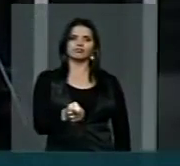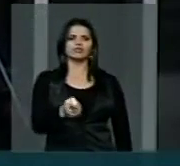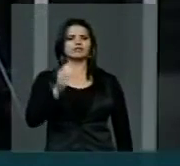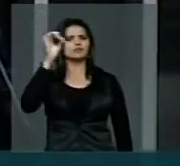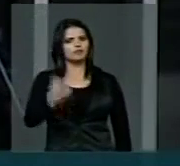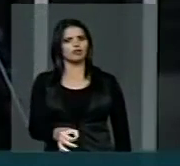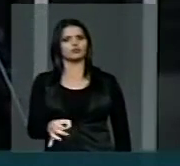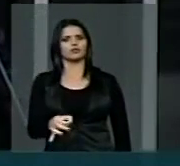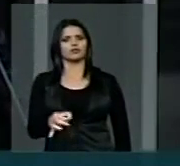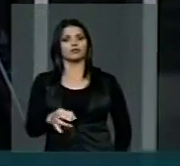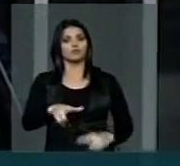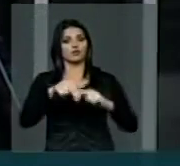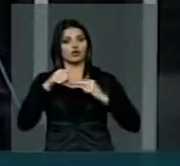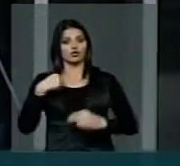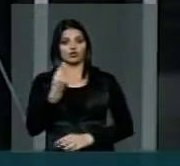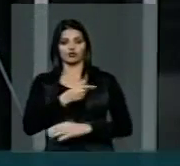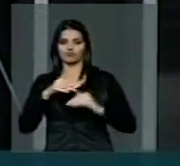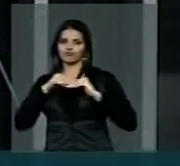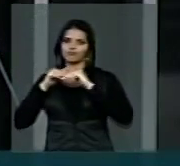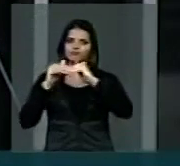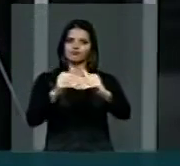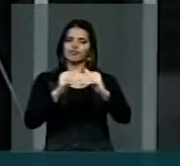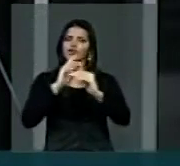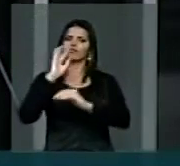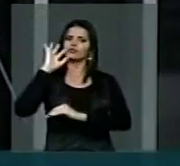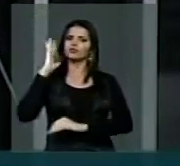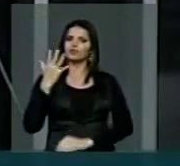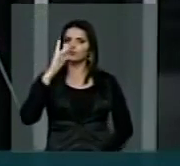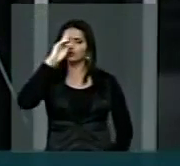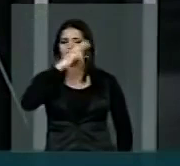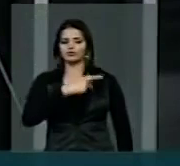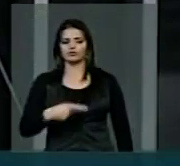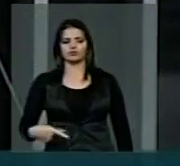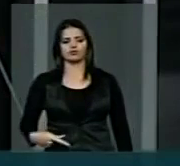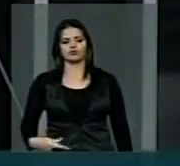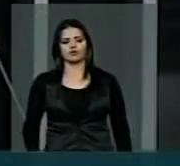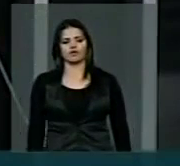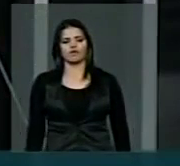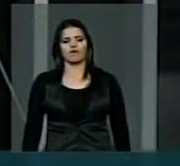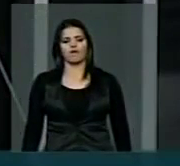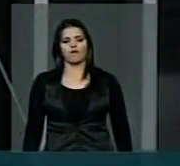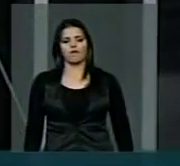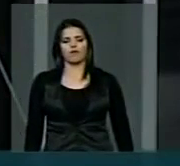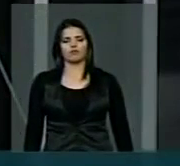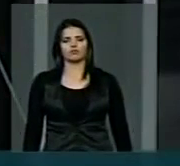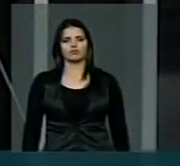E essa posição, senhores, nós não podemos nos acovardar,